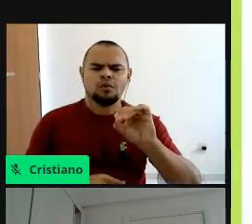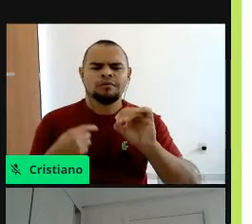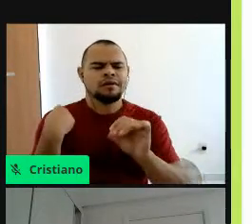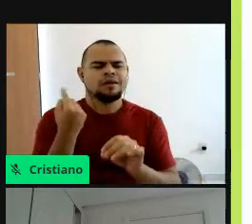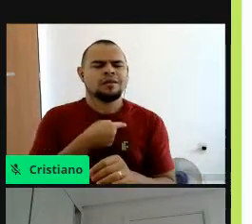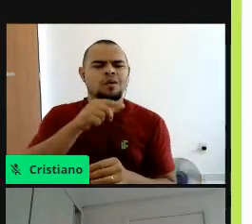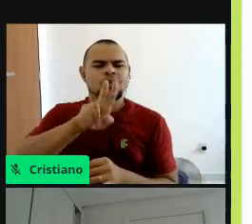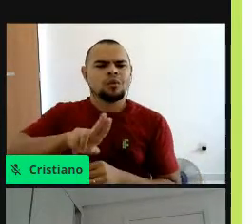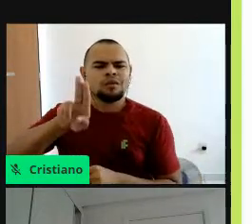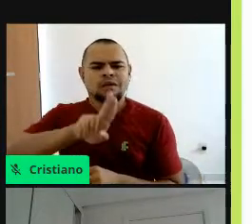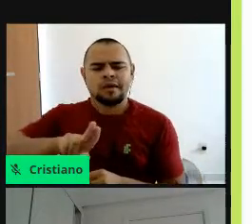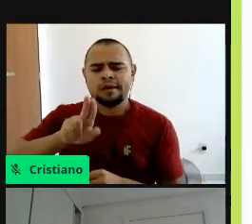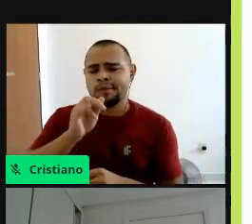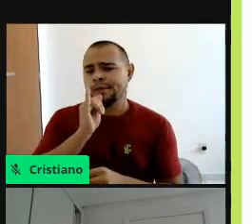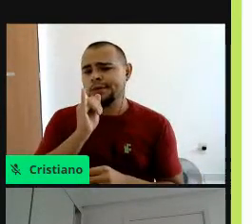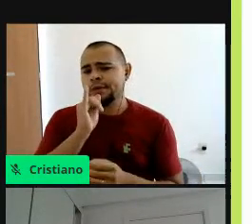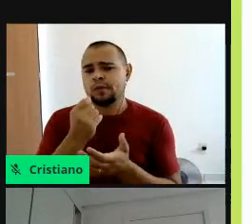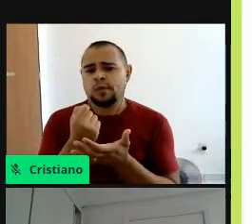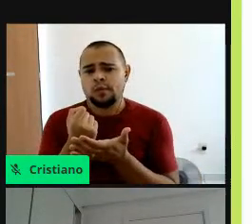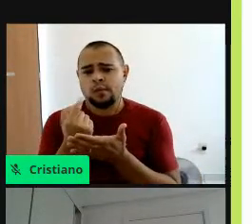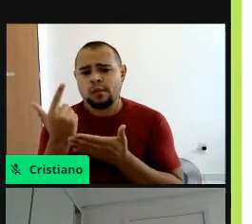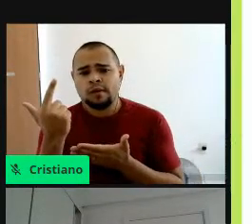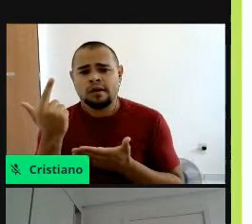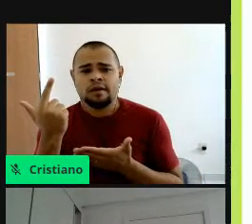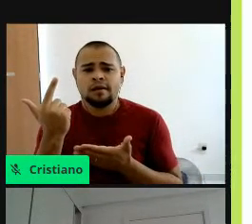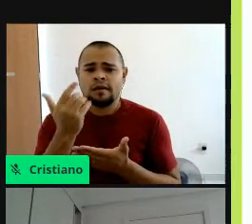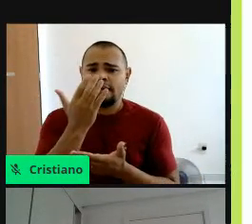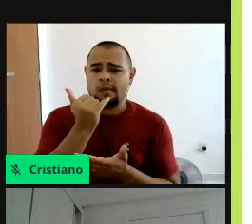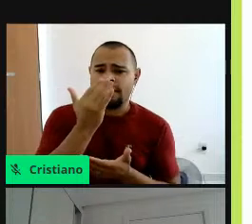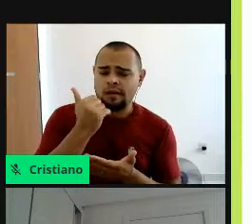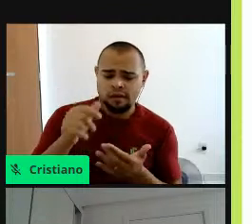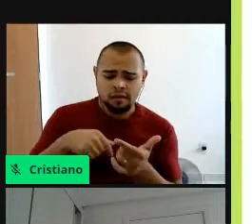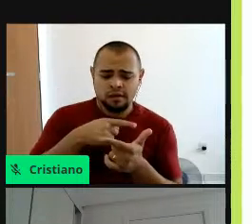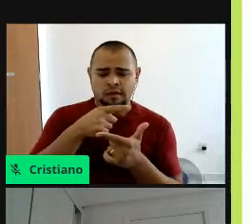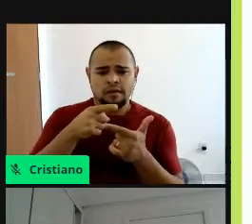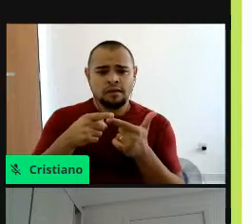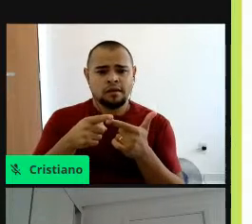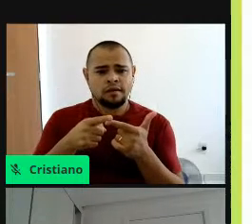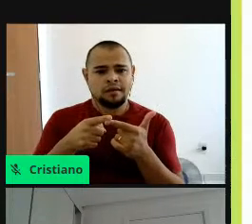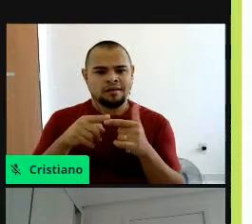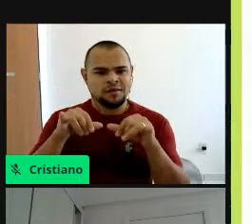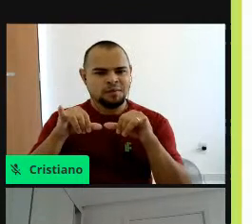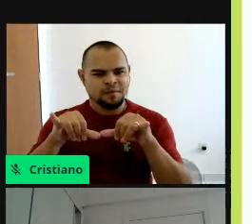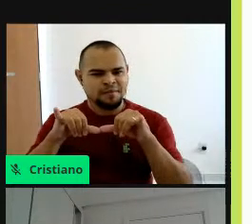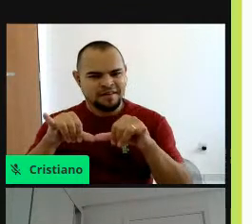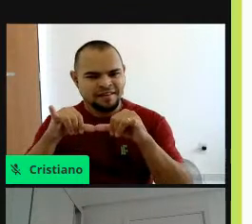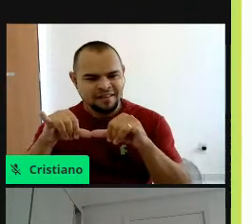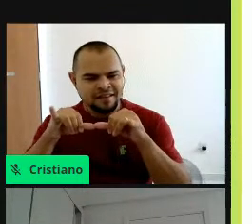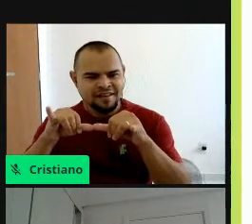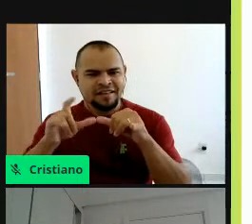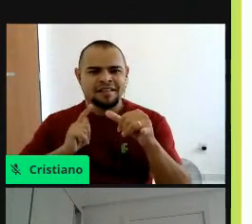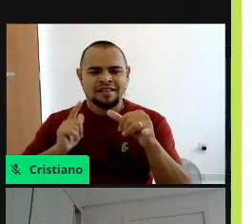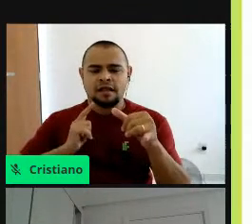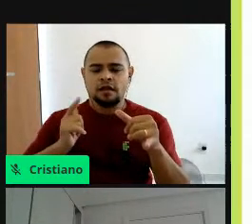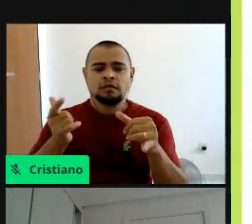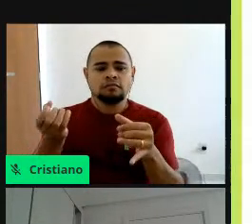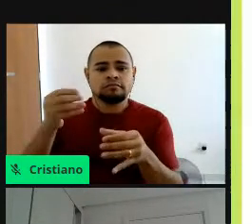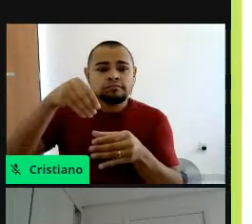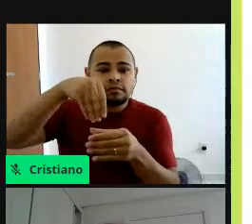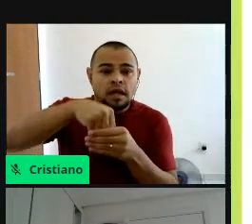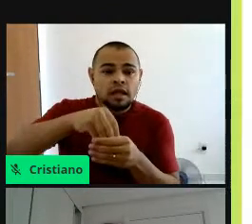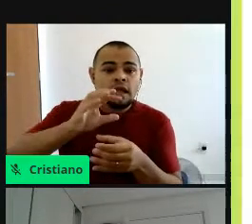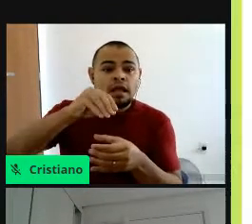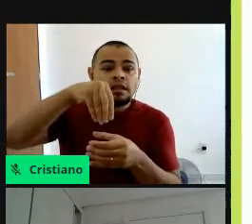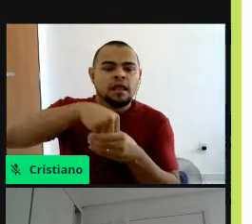que compra, quando, quando se compra um alimento, até mesmo no supermercado, vem tudo protegido, né, então, se